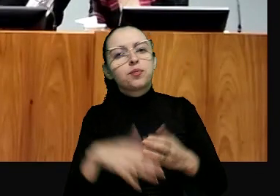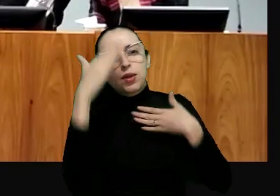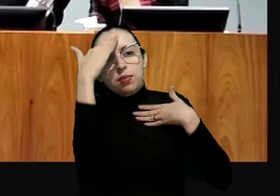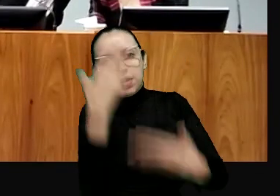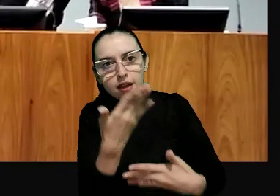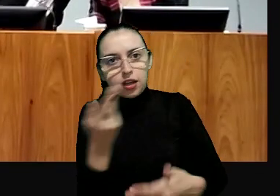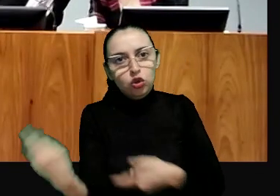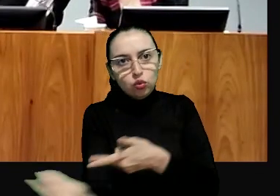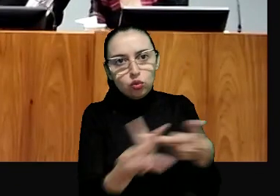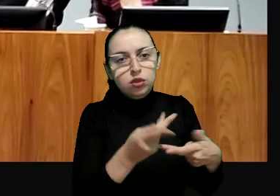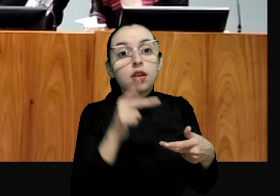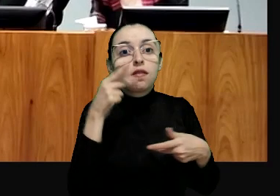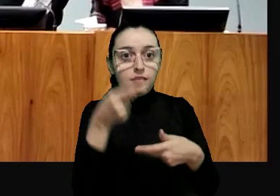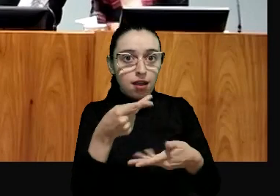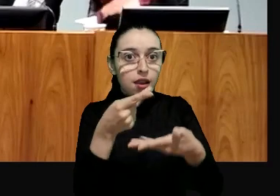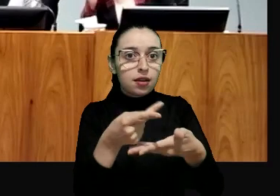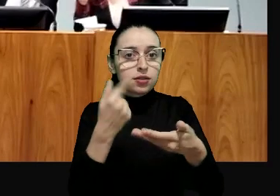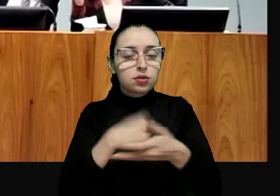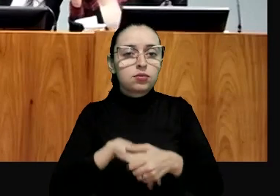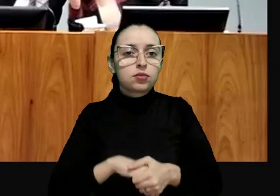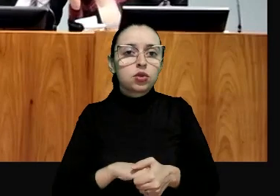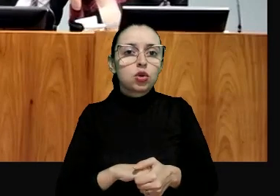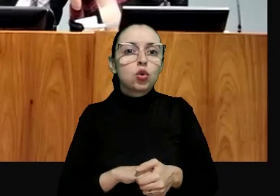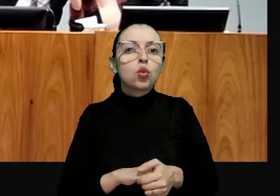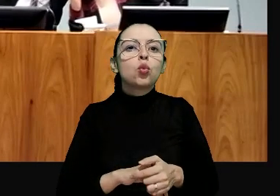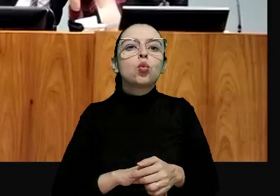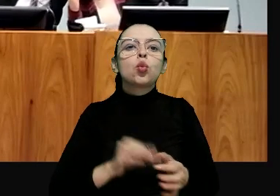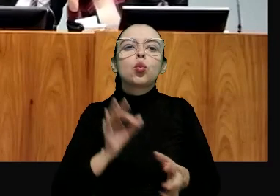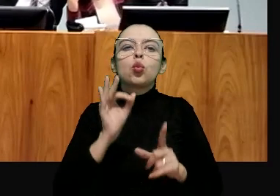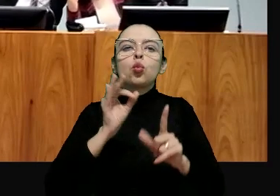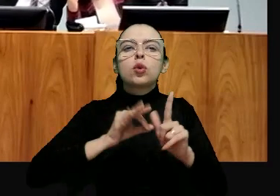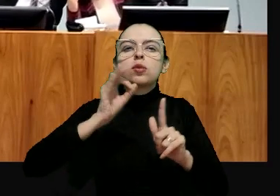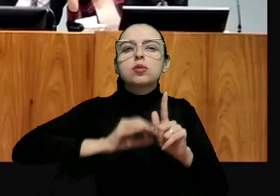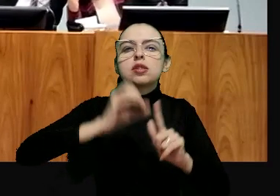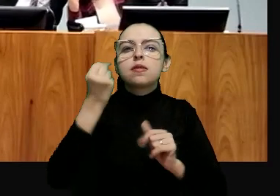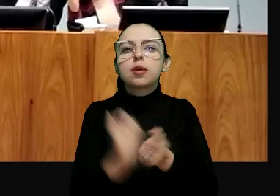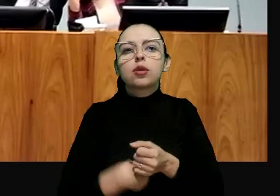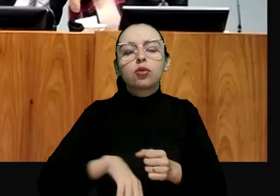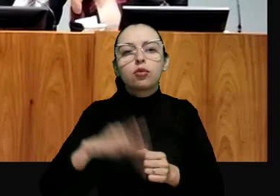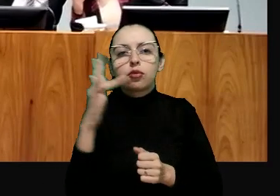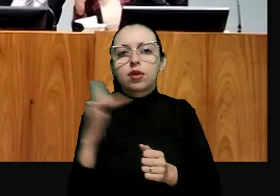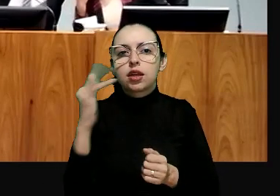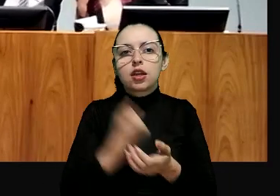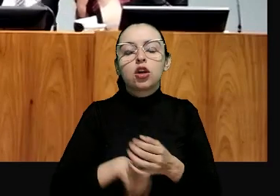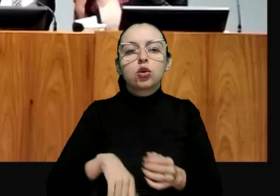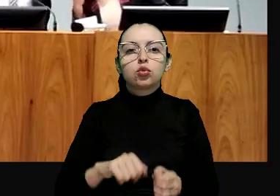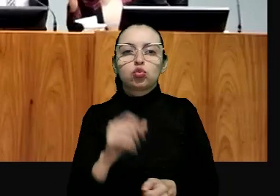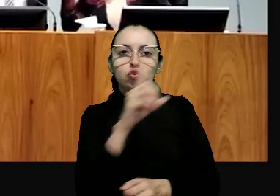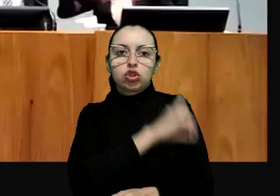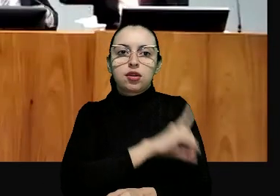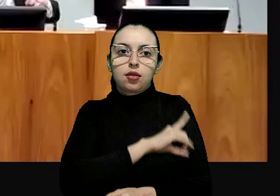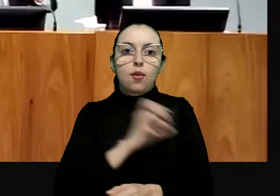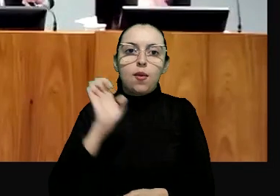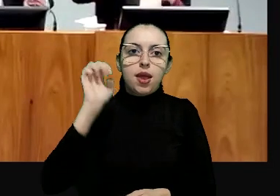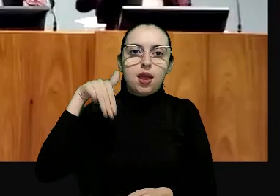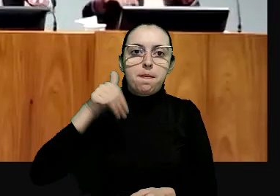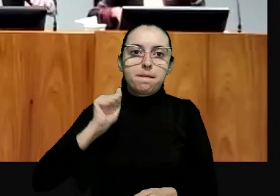agradecendo a todos, passo a palavra de imediato ao desembargador federal Nino Touldo, diretor da EMAG.